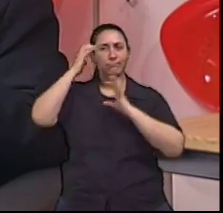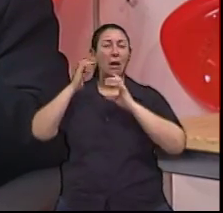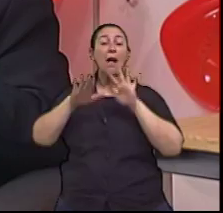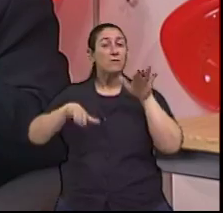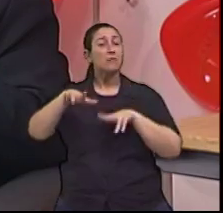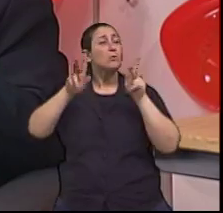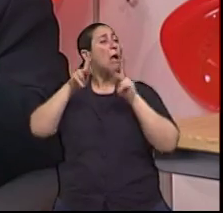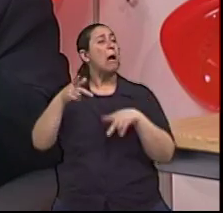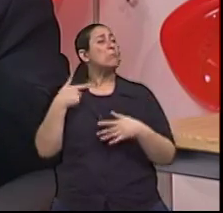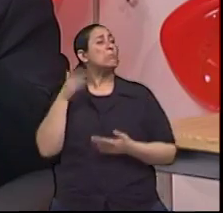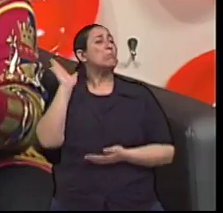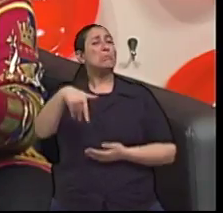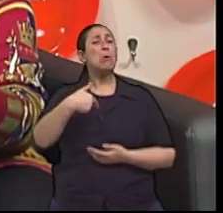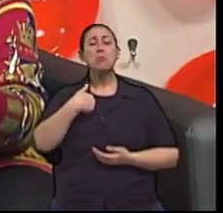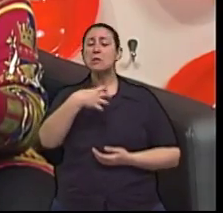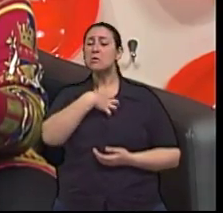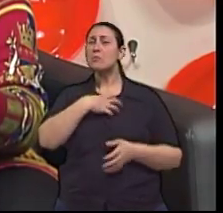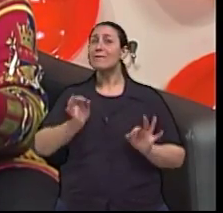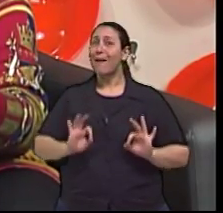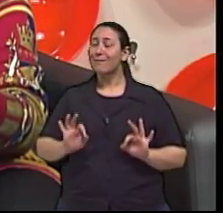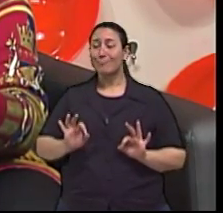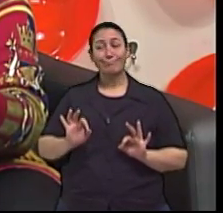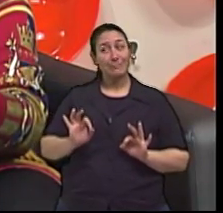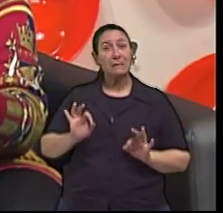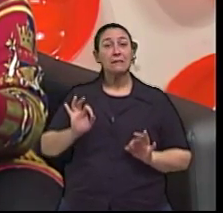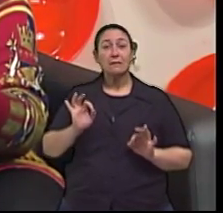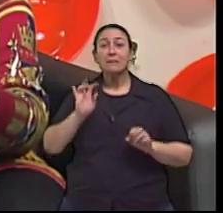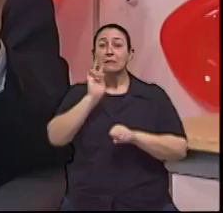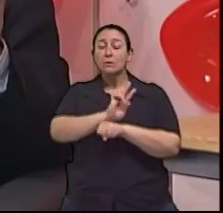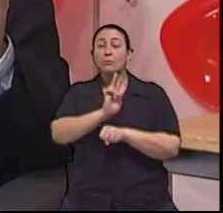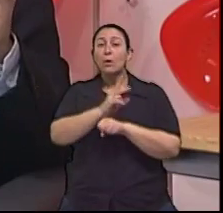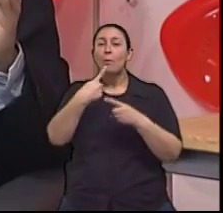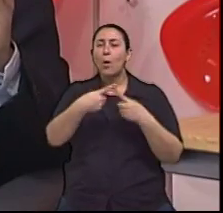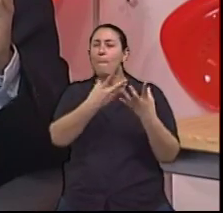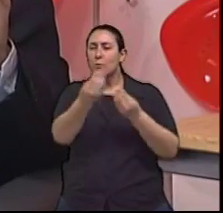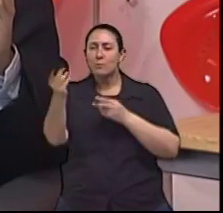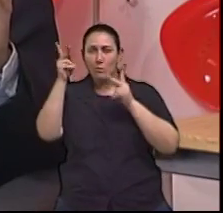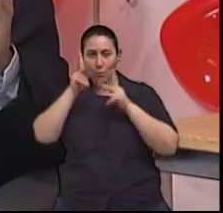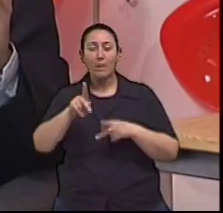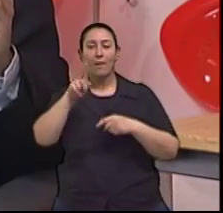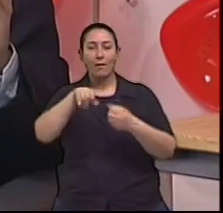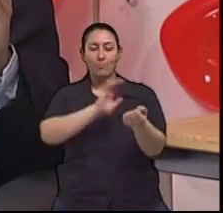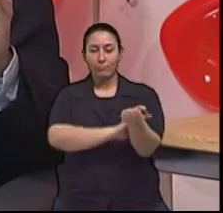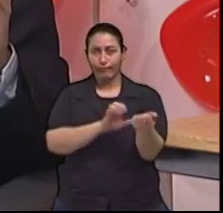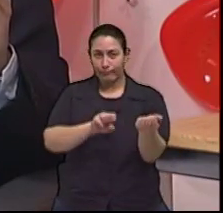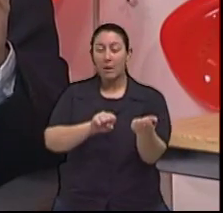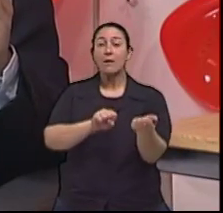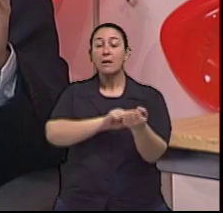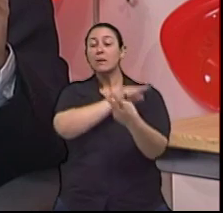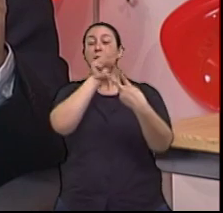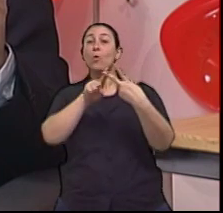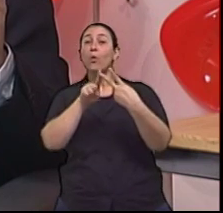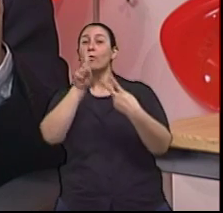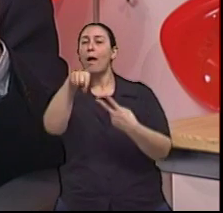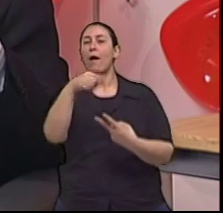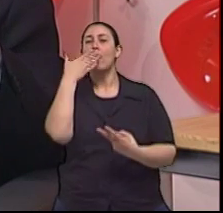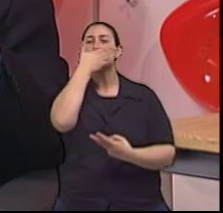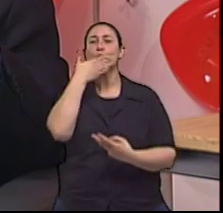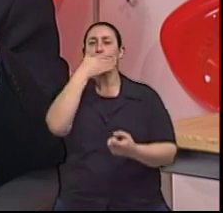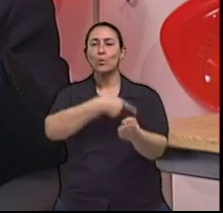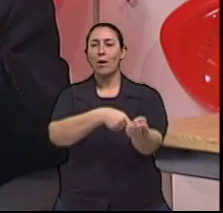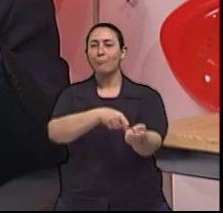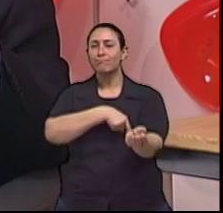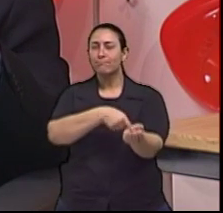nada. Então, a hipertensão, eu comparo, tanto a hipertensão como o diabetes, que é o segundo fator de risco mais importante para a demência vascular,